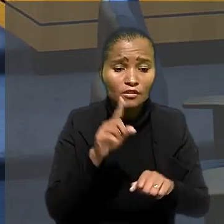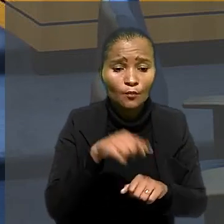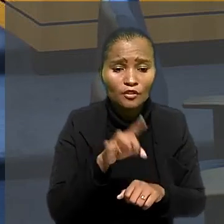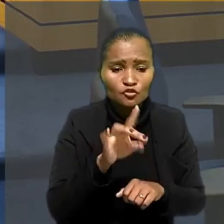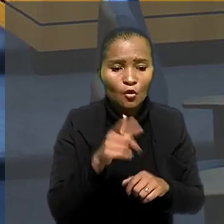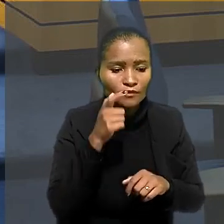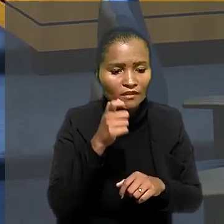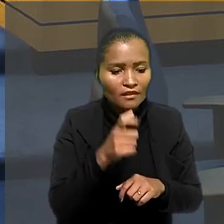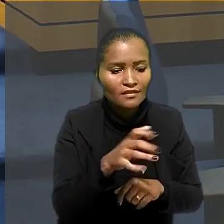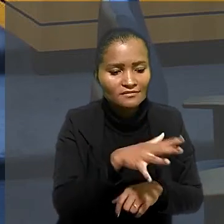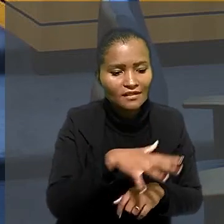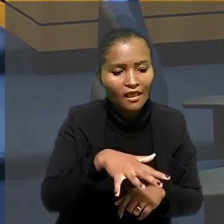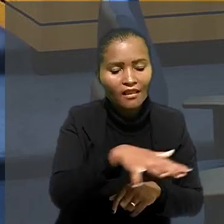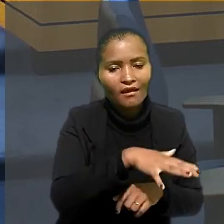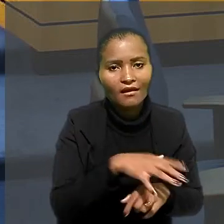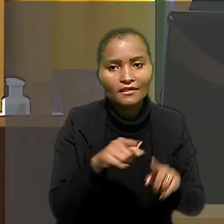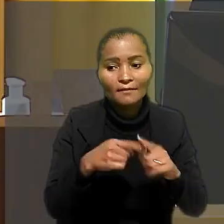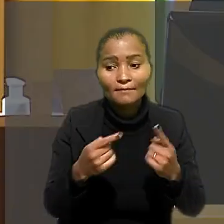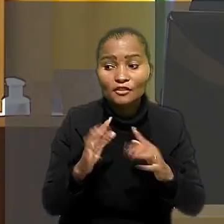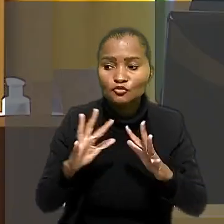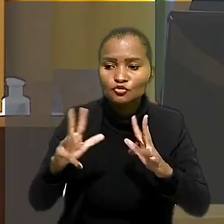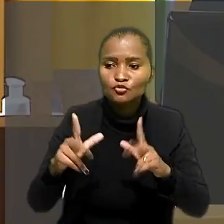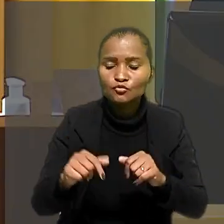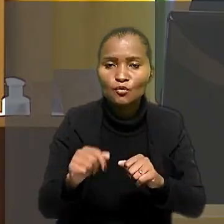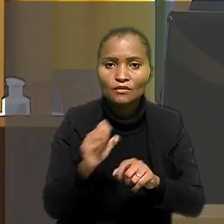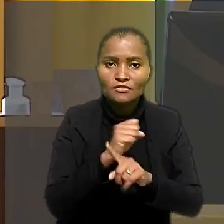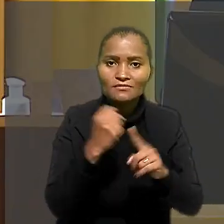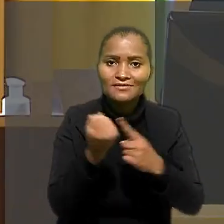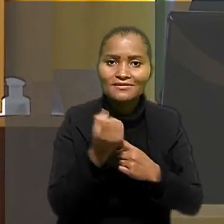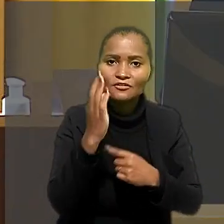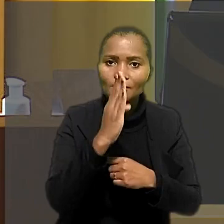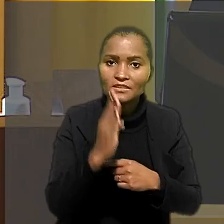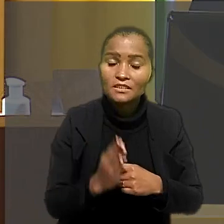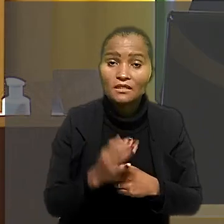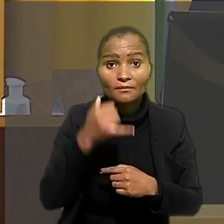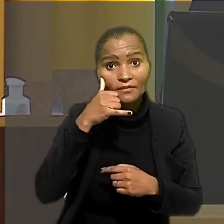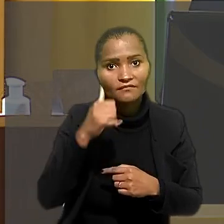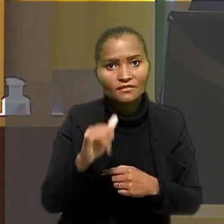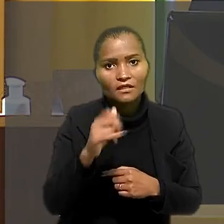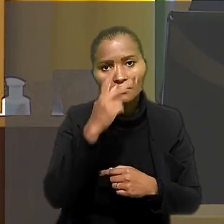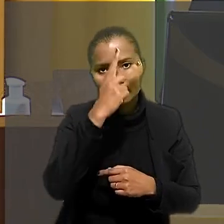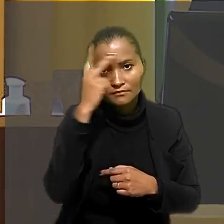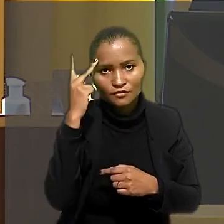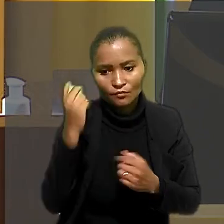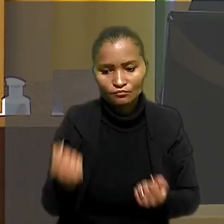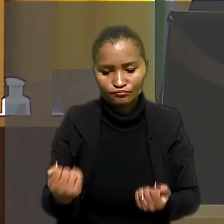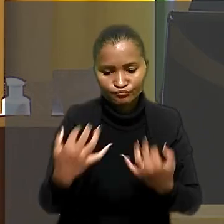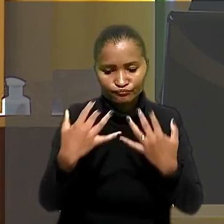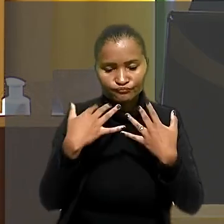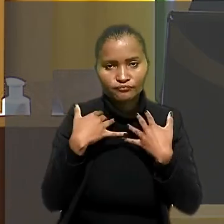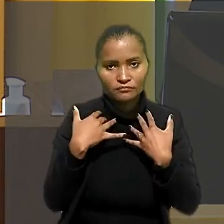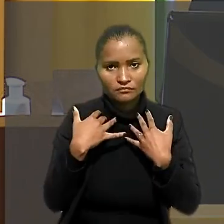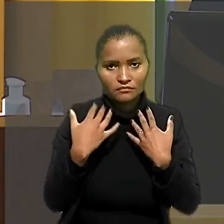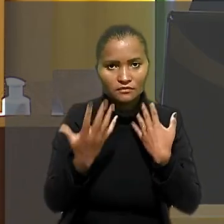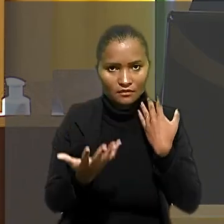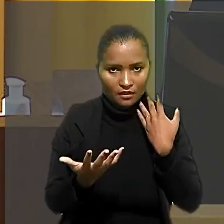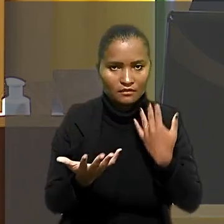no momento, mas de toda a sociedade brasileira, para evitar que essas pessoas também fossem contaminadas e tivessem